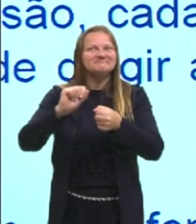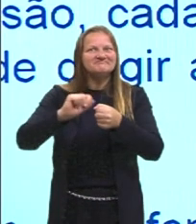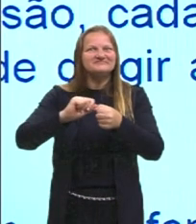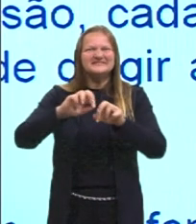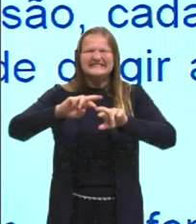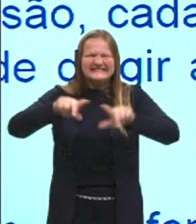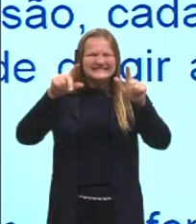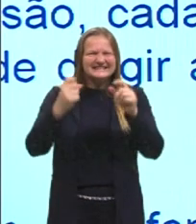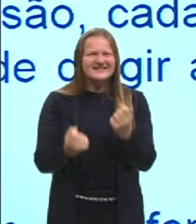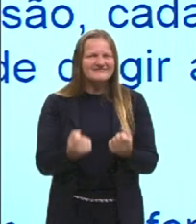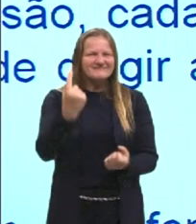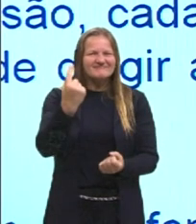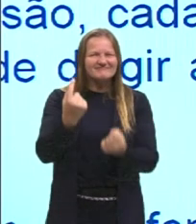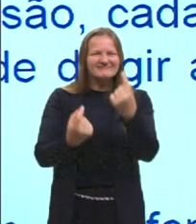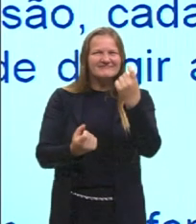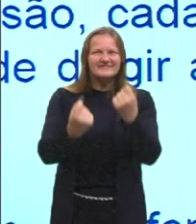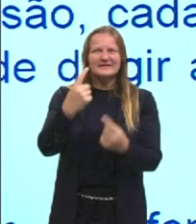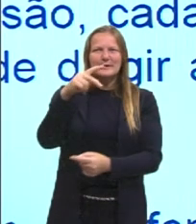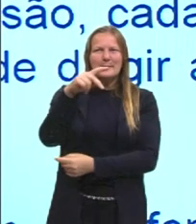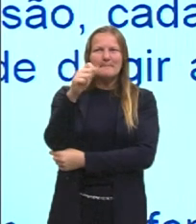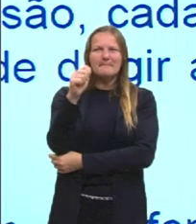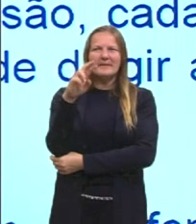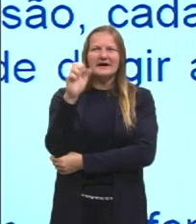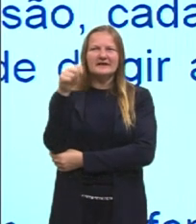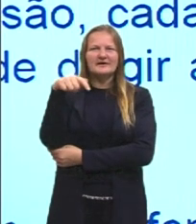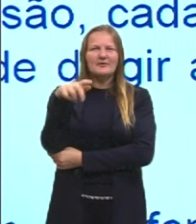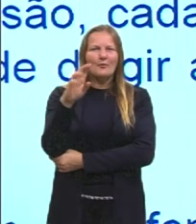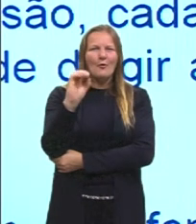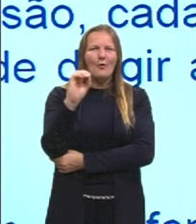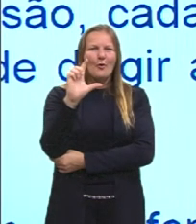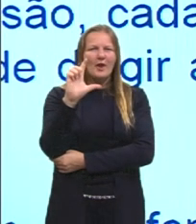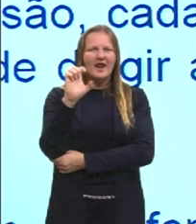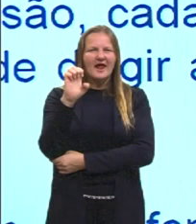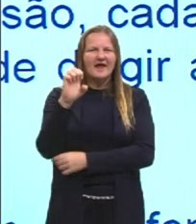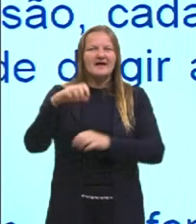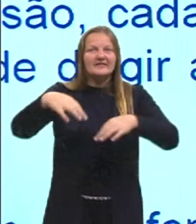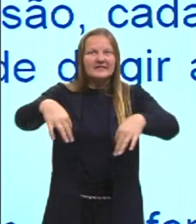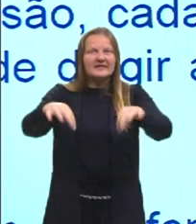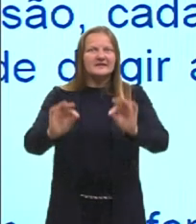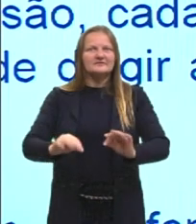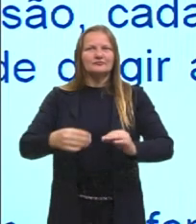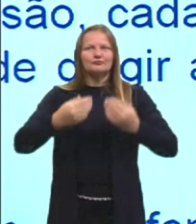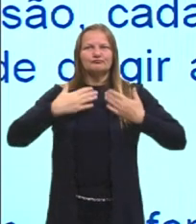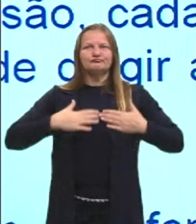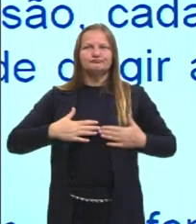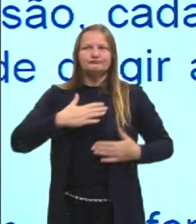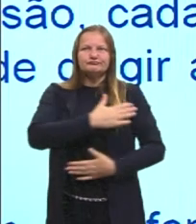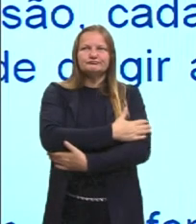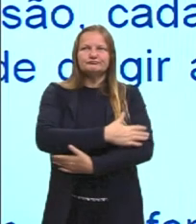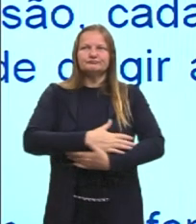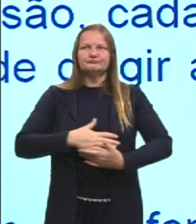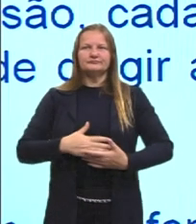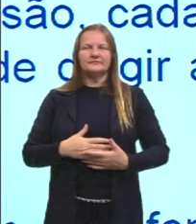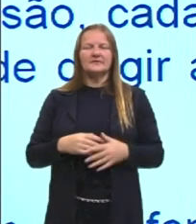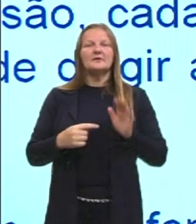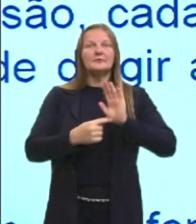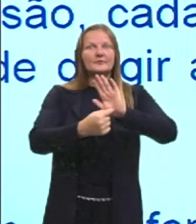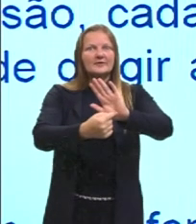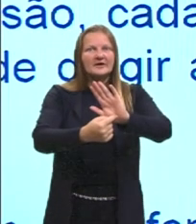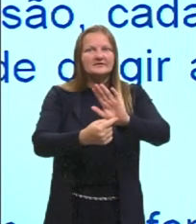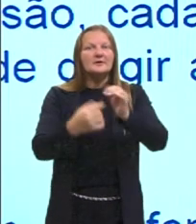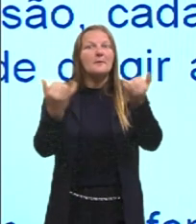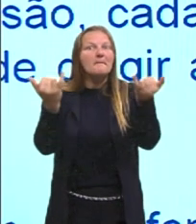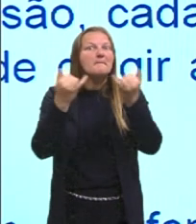são parangolés, né, são tecidos que tu veste e que trazem neles ali algumas